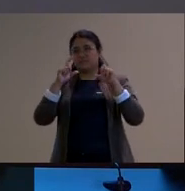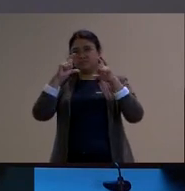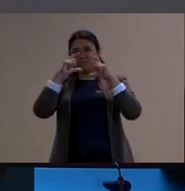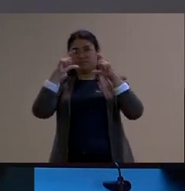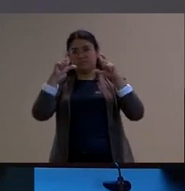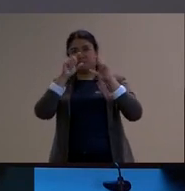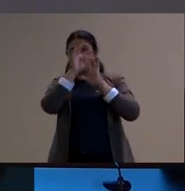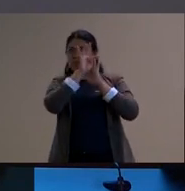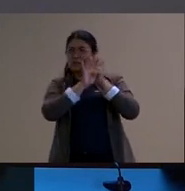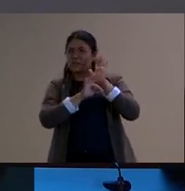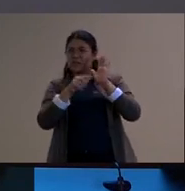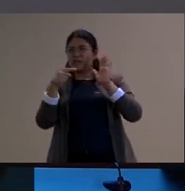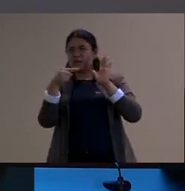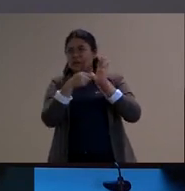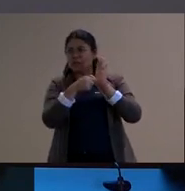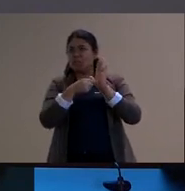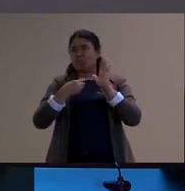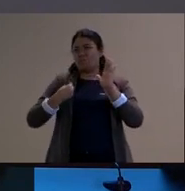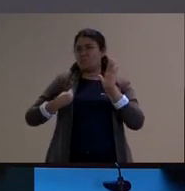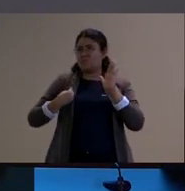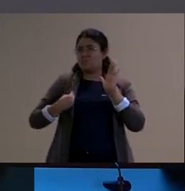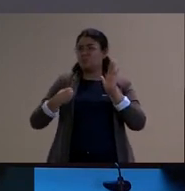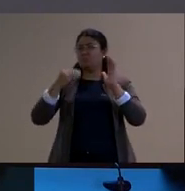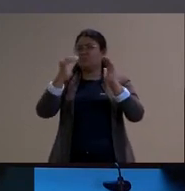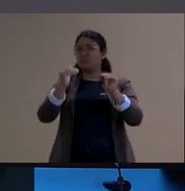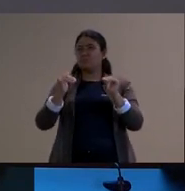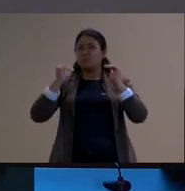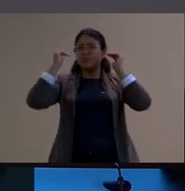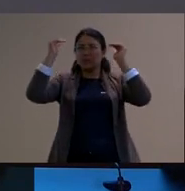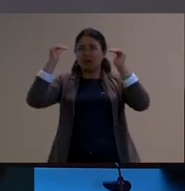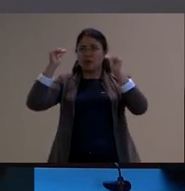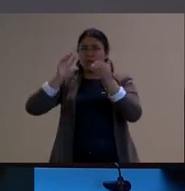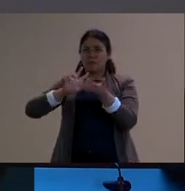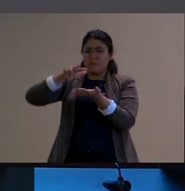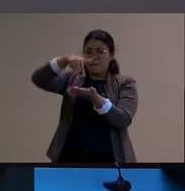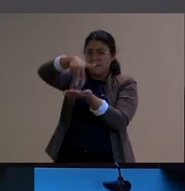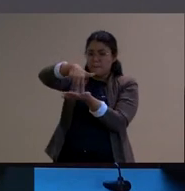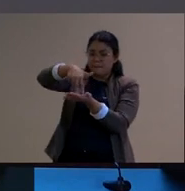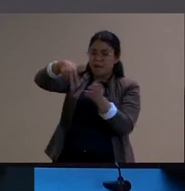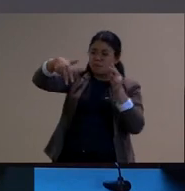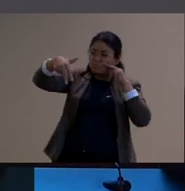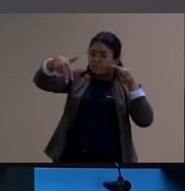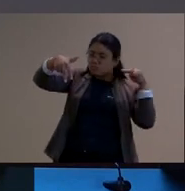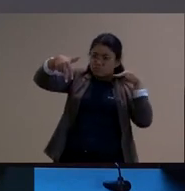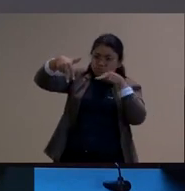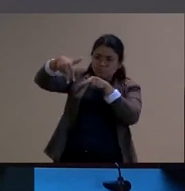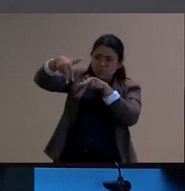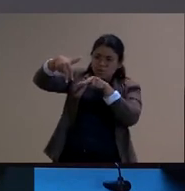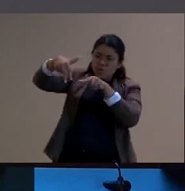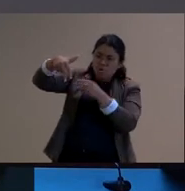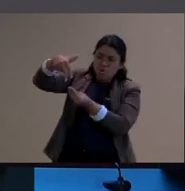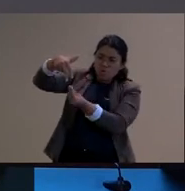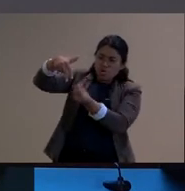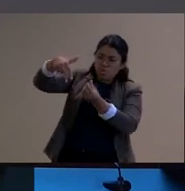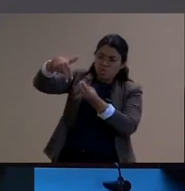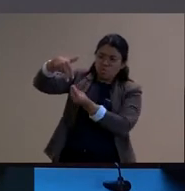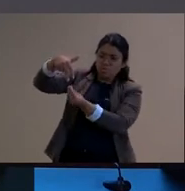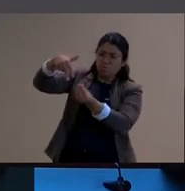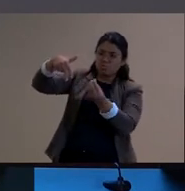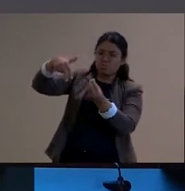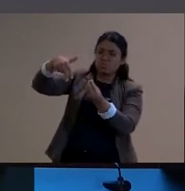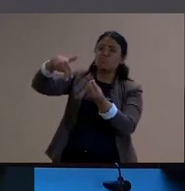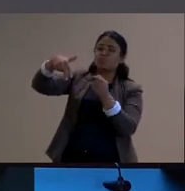assim mais do que aqueles soberanos voltavam aos meus pedestais pois o que acontecia sobre eles mesmo que obscuro em relação